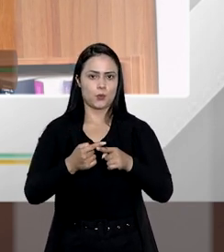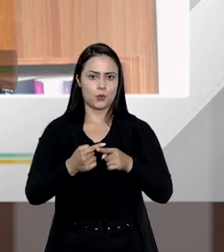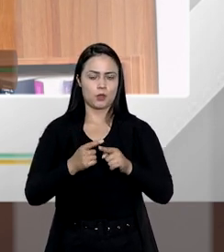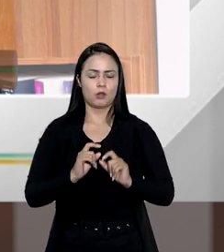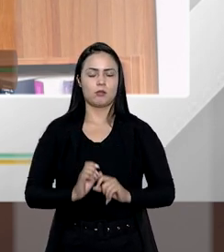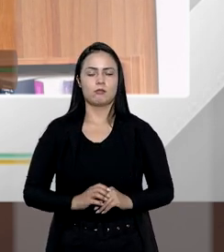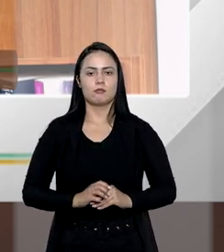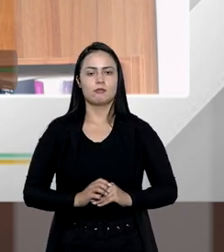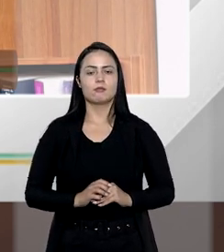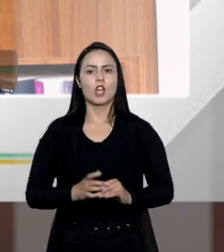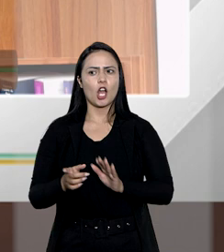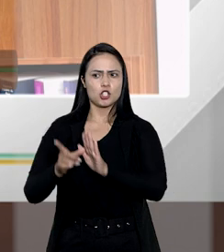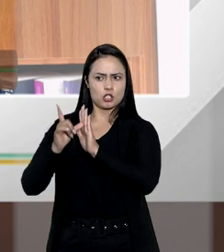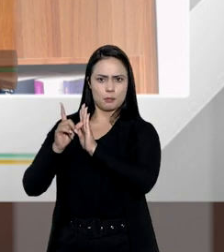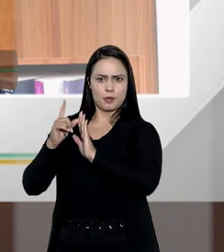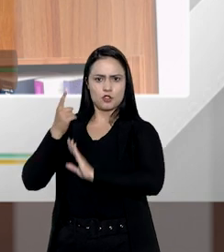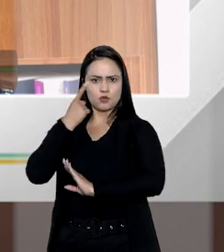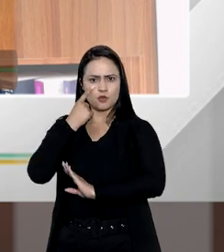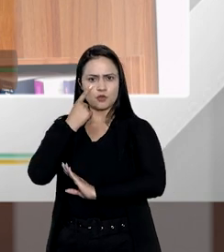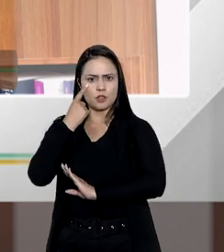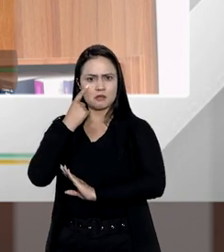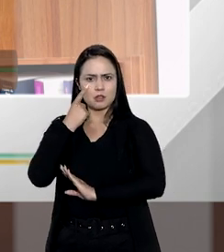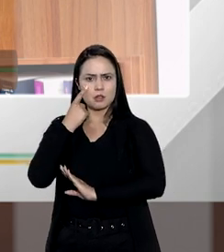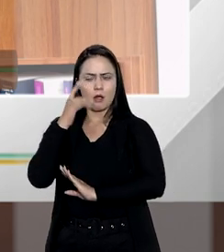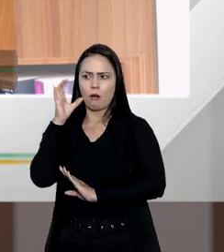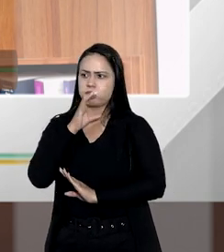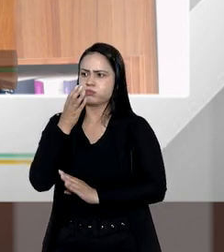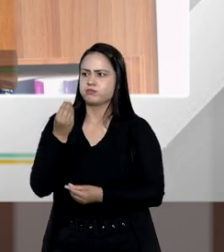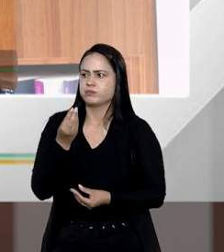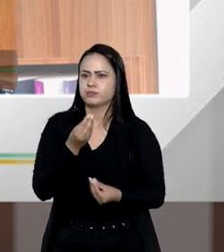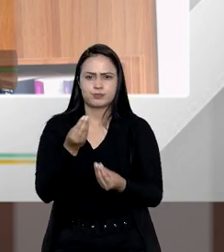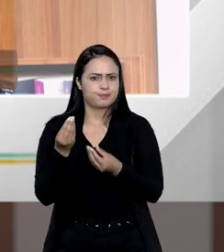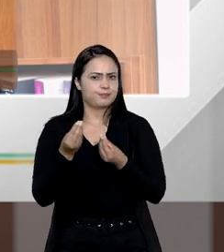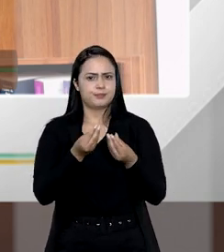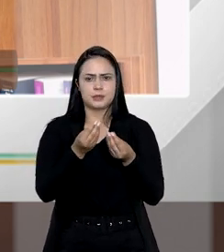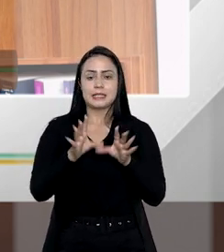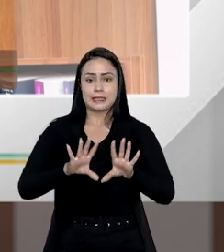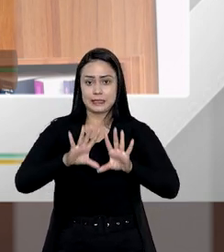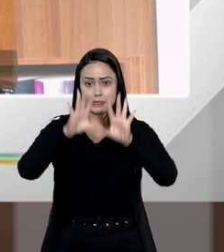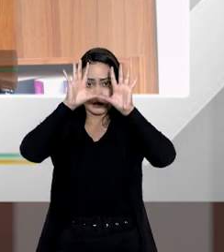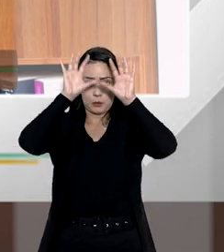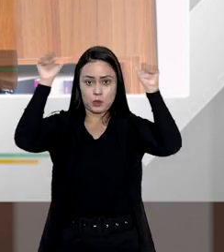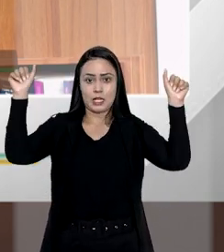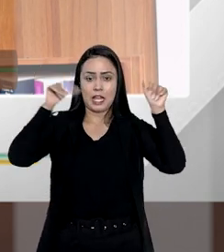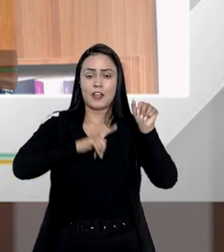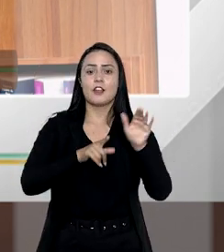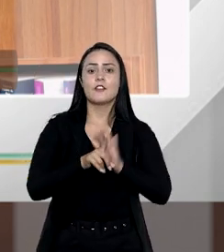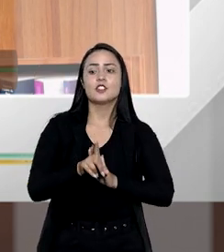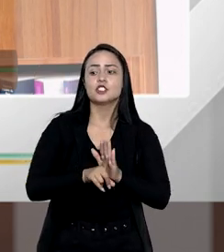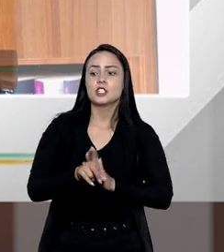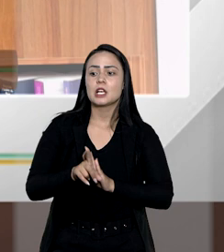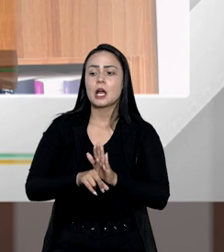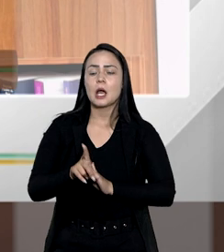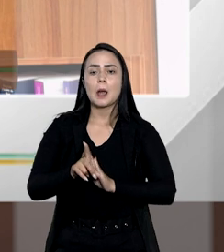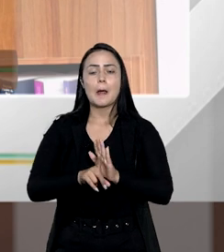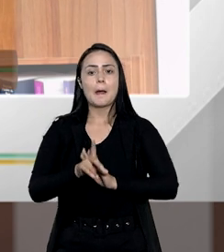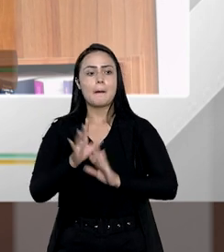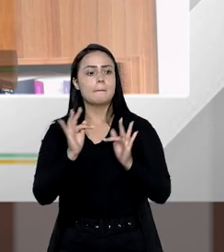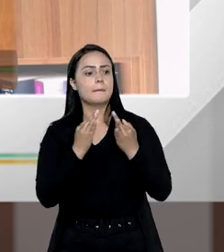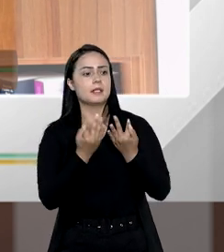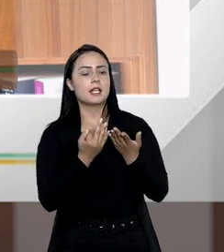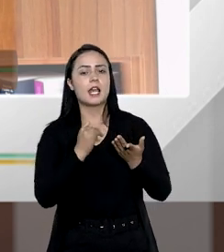por quê? O que antigamente nós víamos com muita frequência nos tribunais eram apenas as investigações de parentalidade